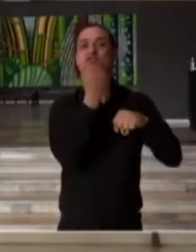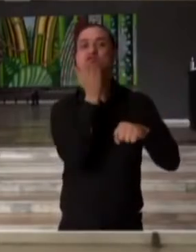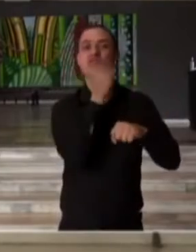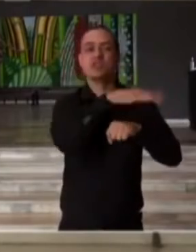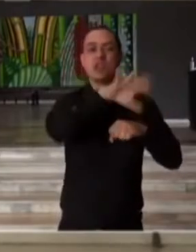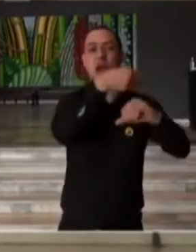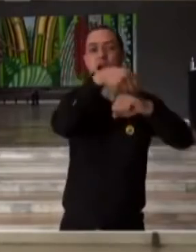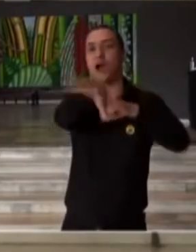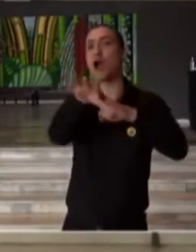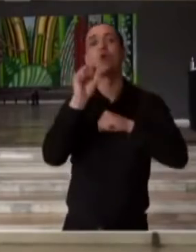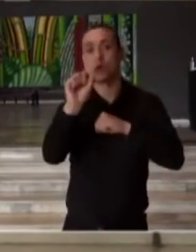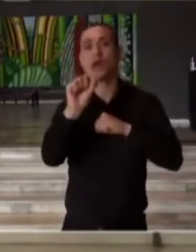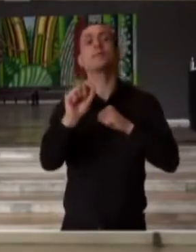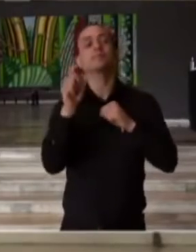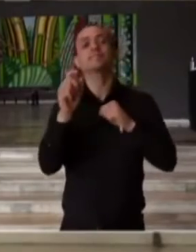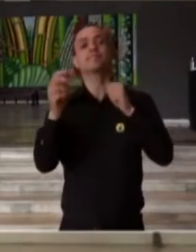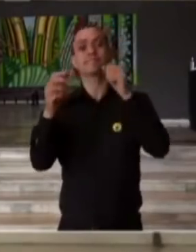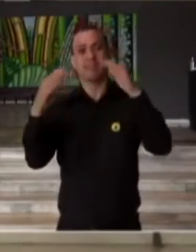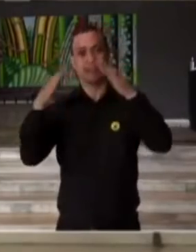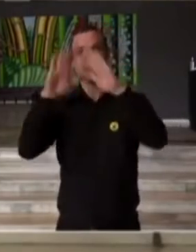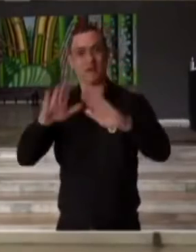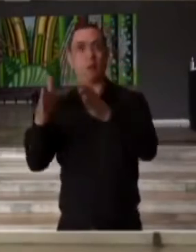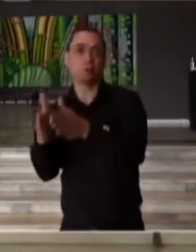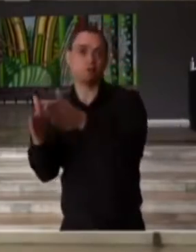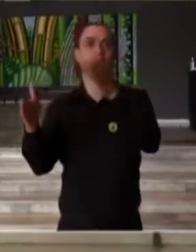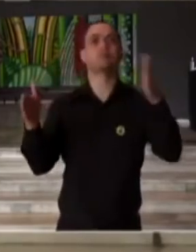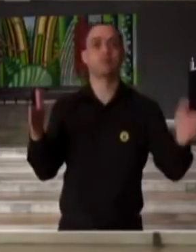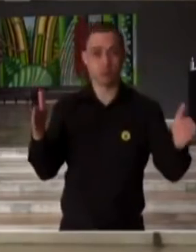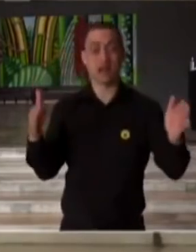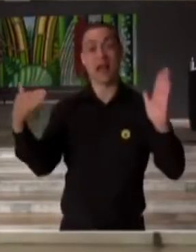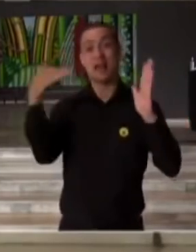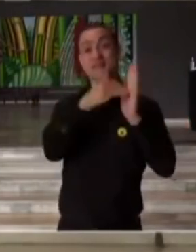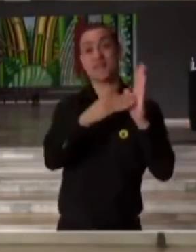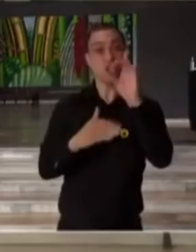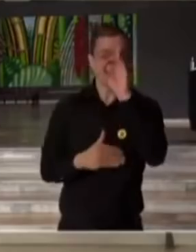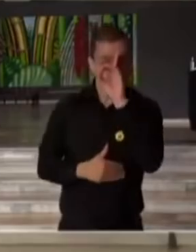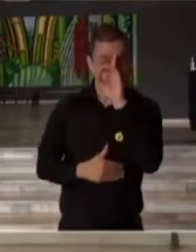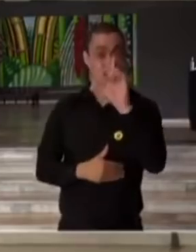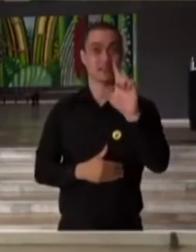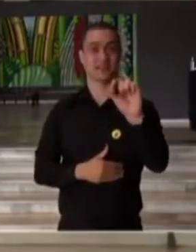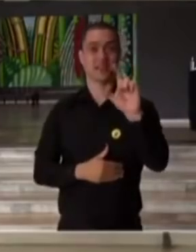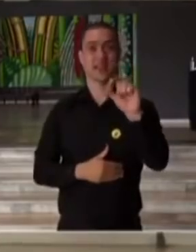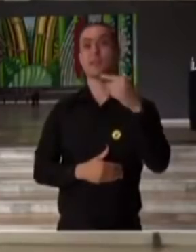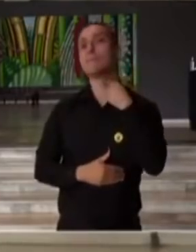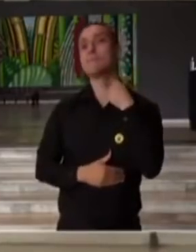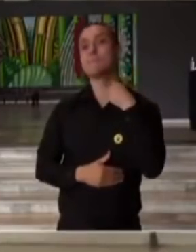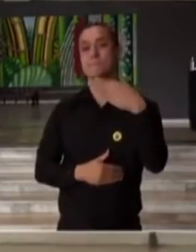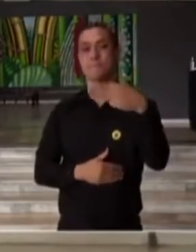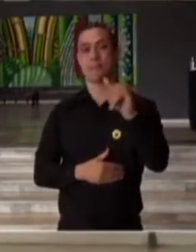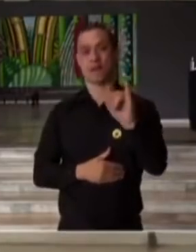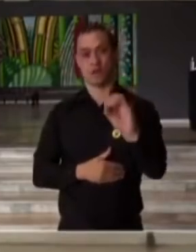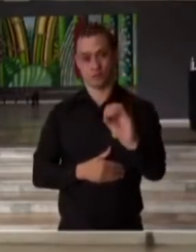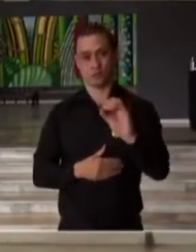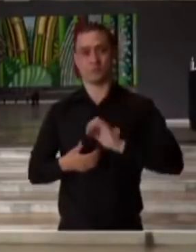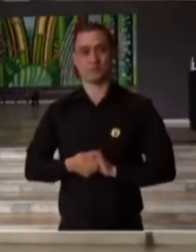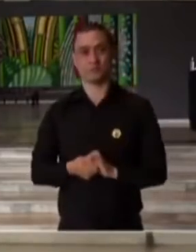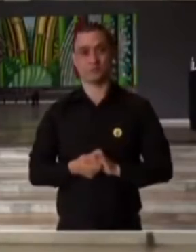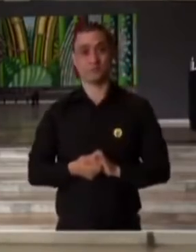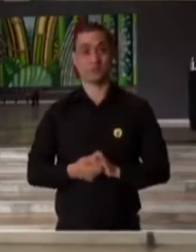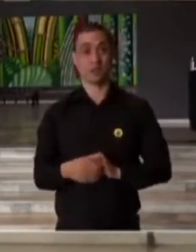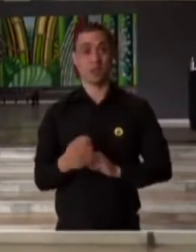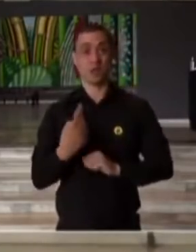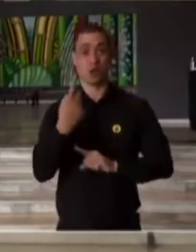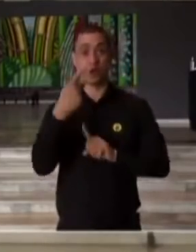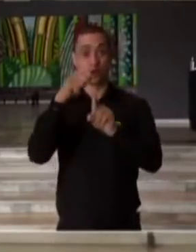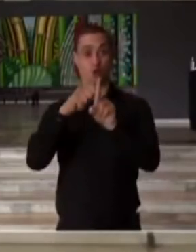foi para prorrogarmos a quarentena até o dia 10 de maio. Há um mês,